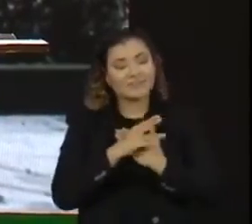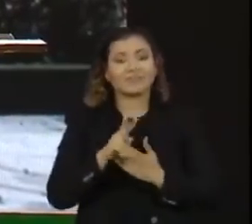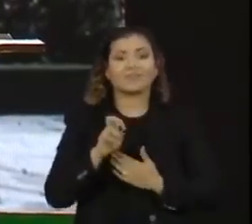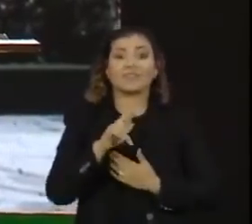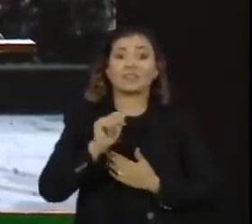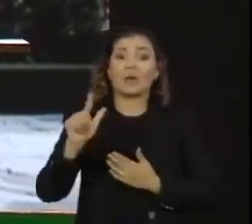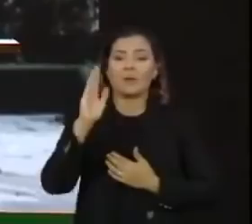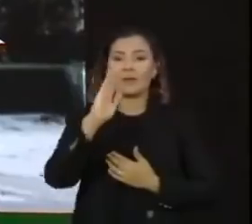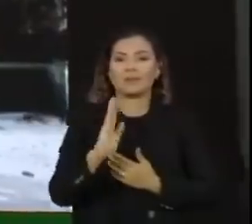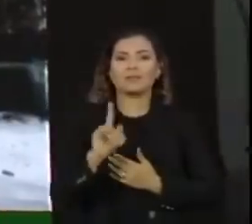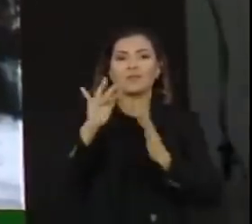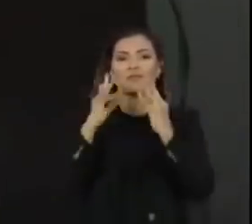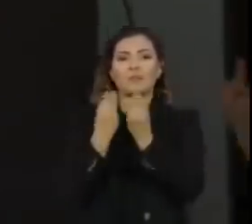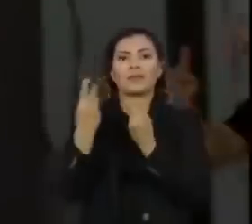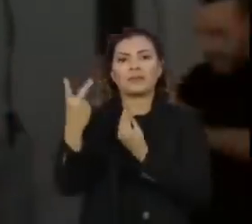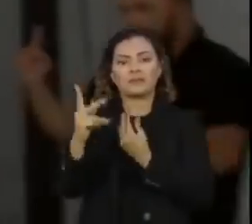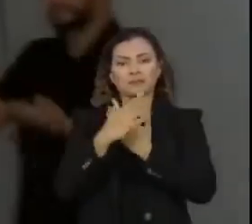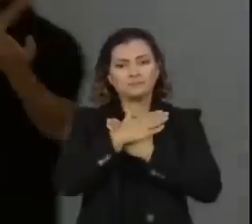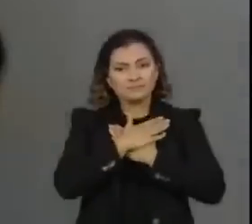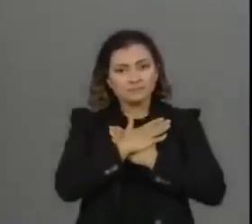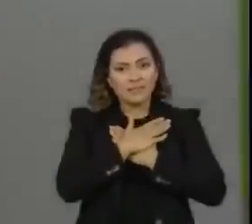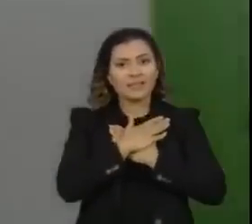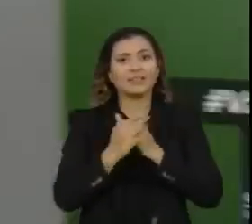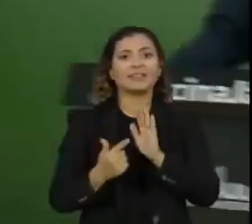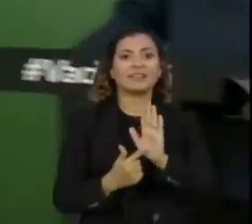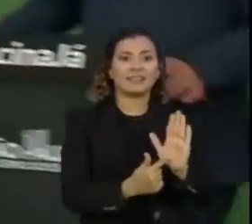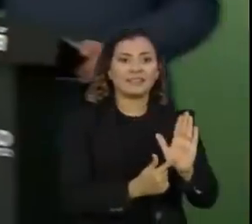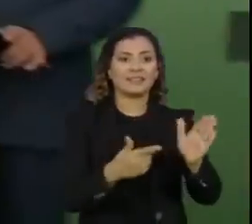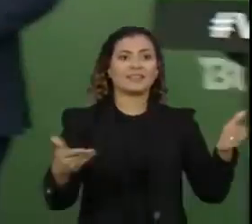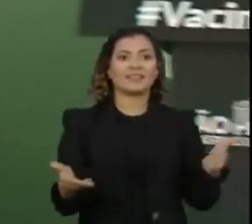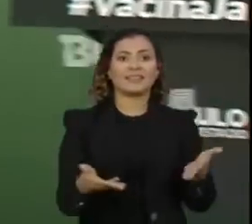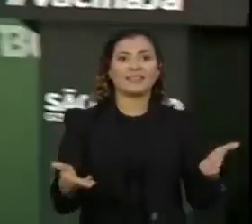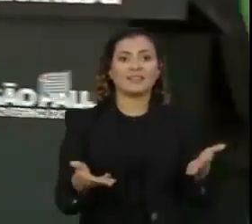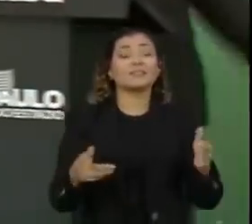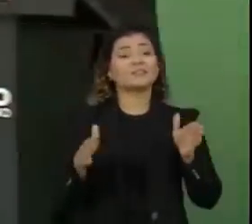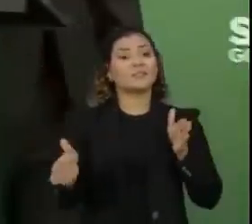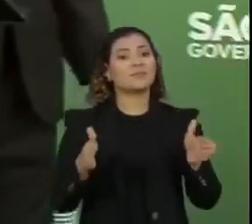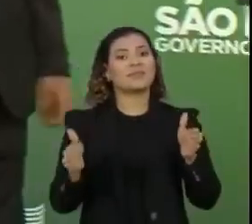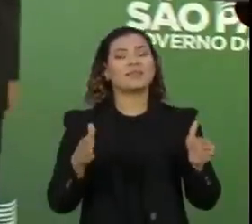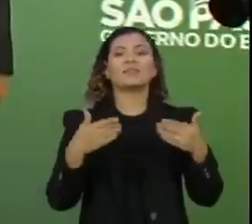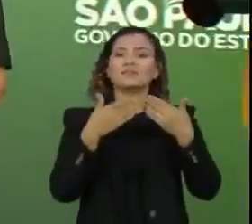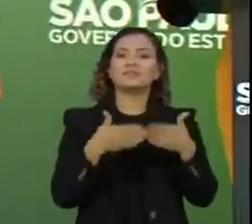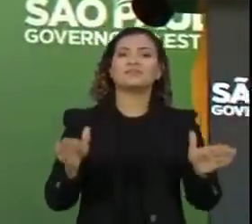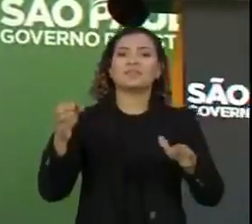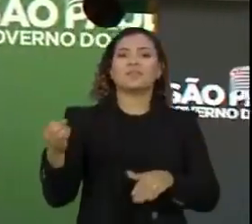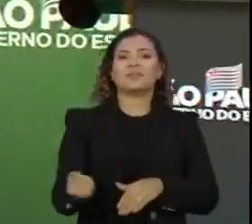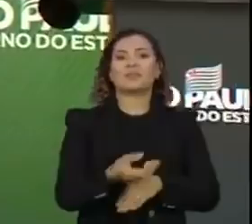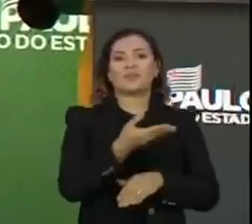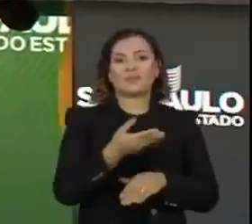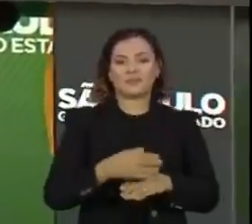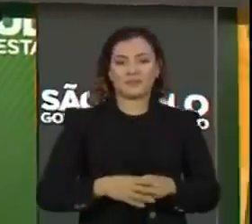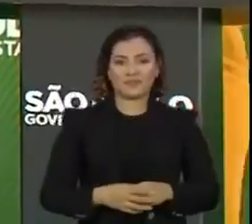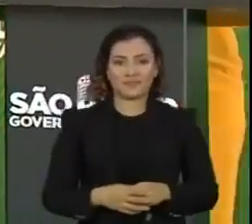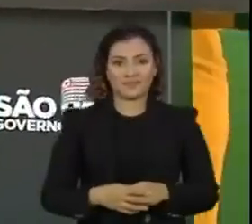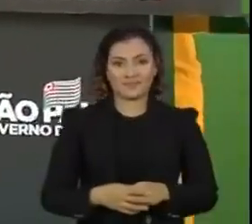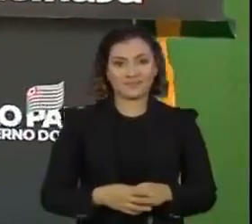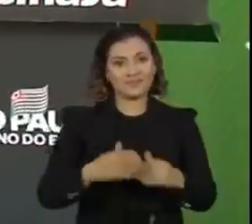Brasil e aos seus familiares no dia de hoje, que é muito emblemático, no dia em que nós lançamos uma nova vacina. Obrigado.